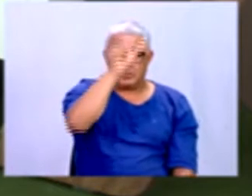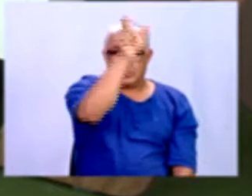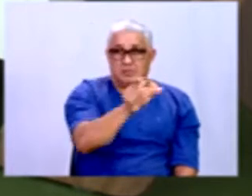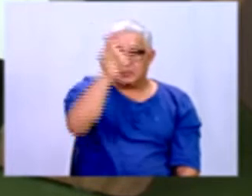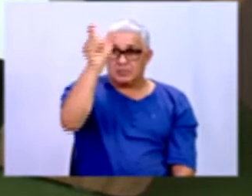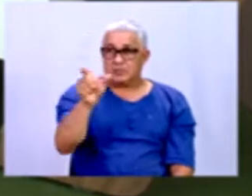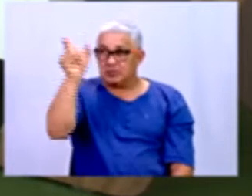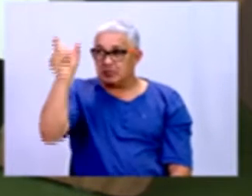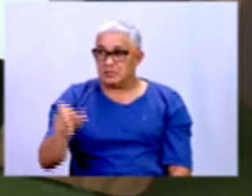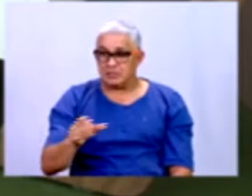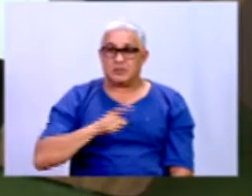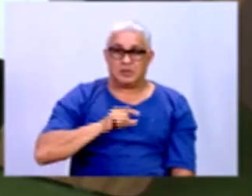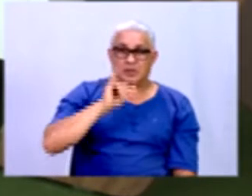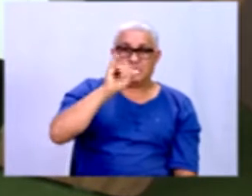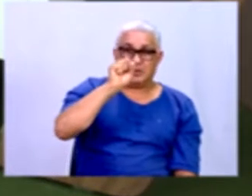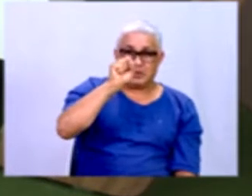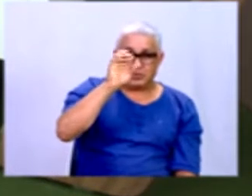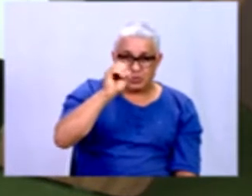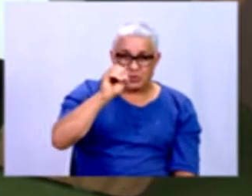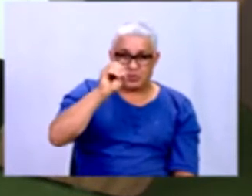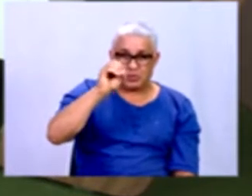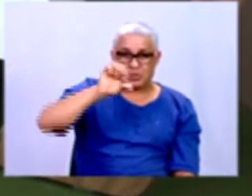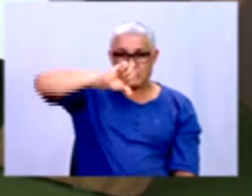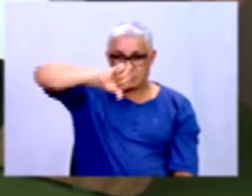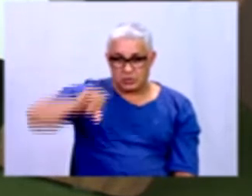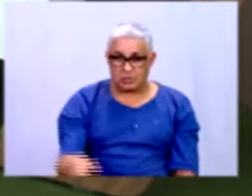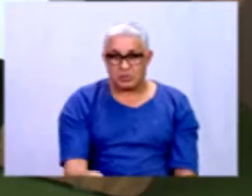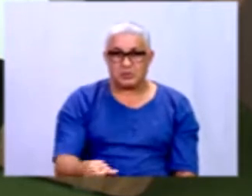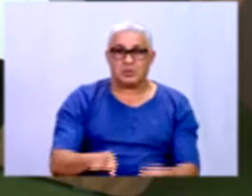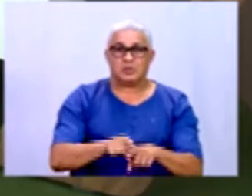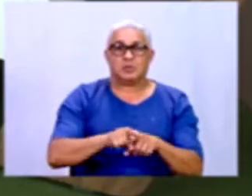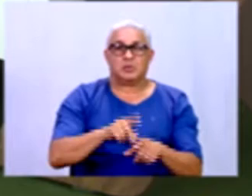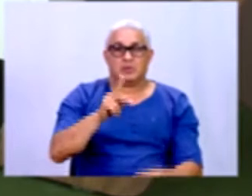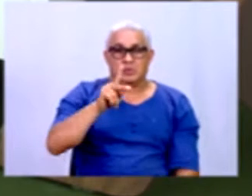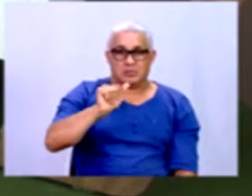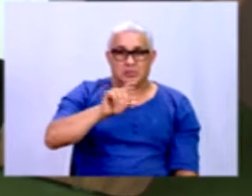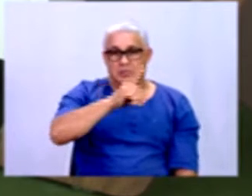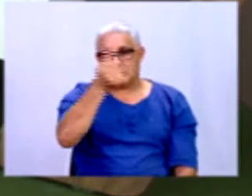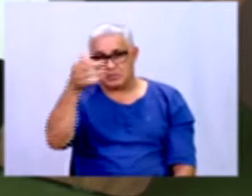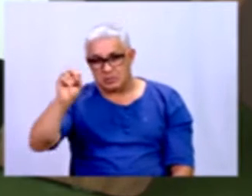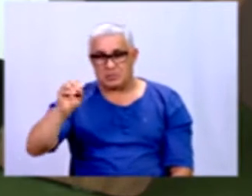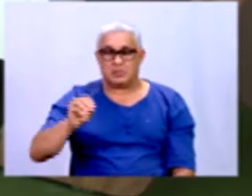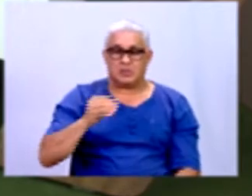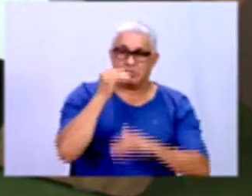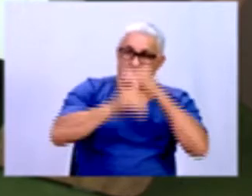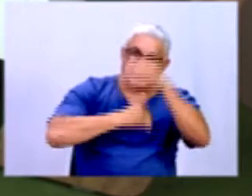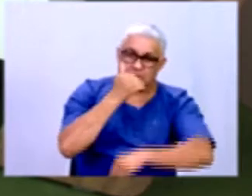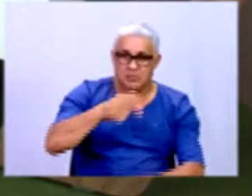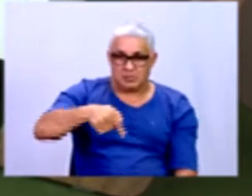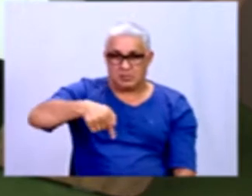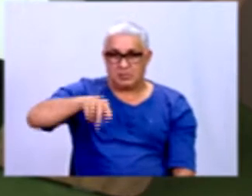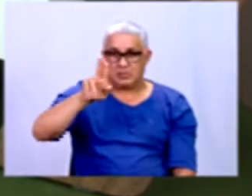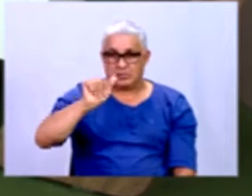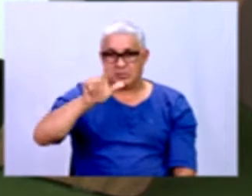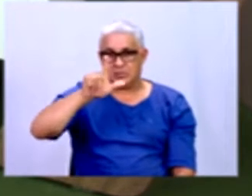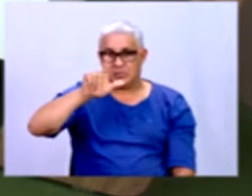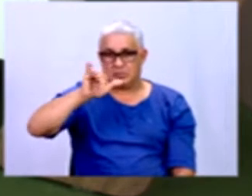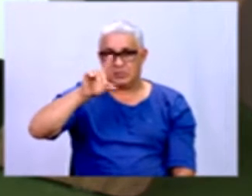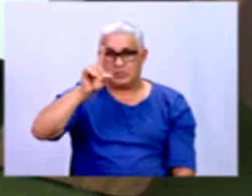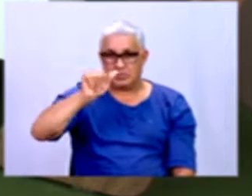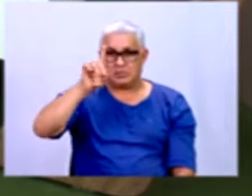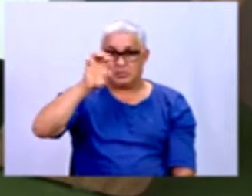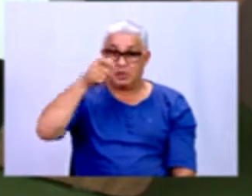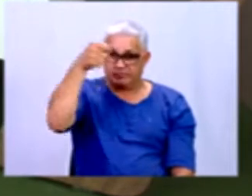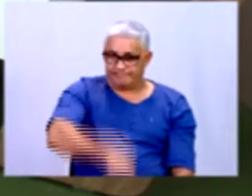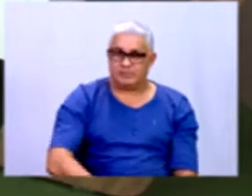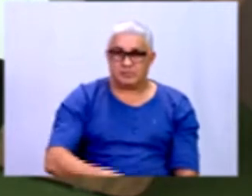tem ISO 9000, que tem aquela padronização dos processos da qualidade, que você tem que ter determinados processos, é obrigatório ter,